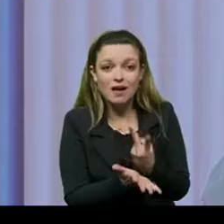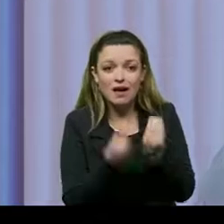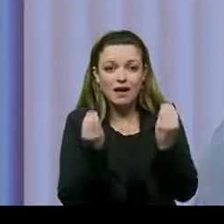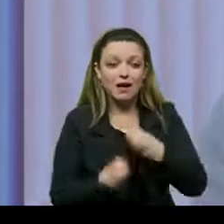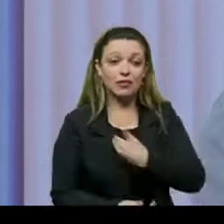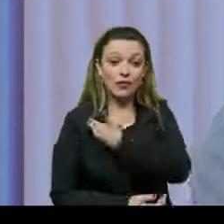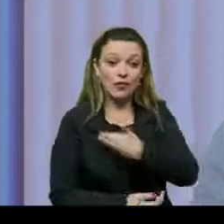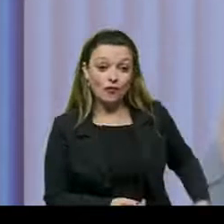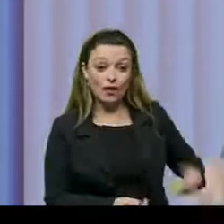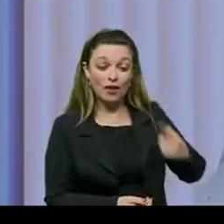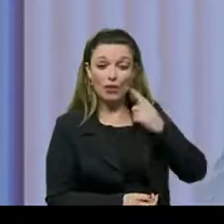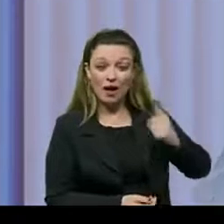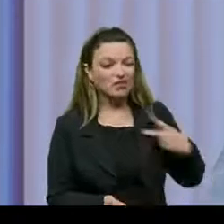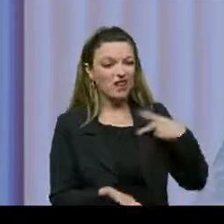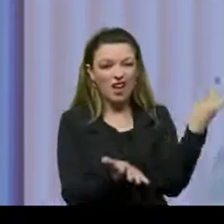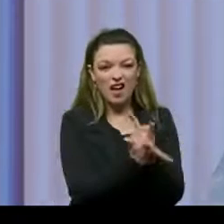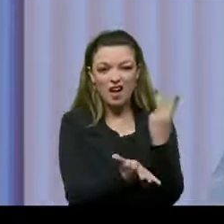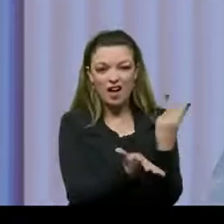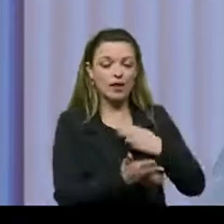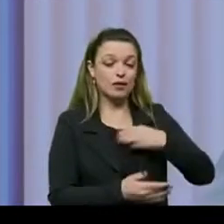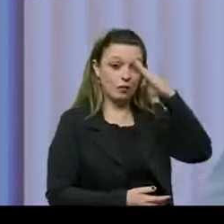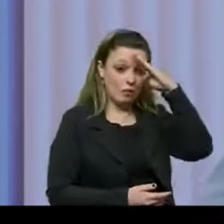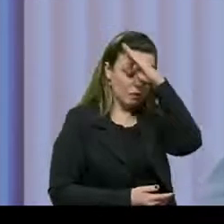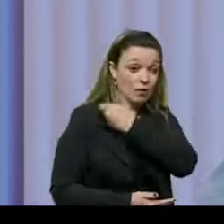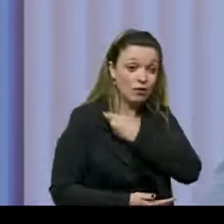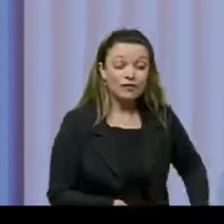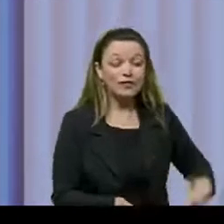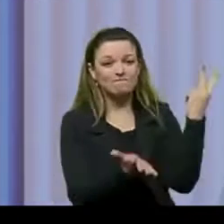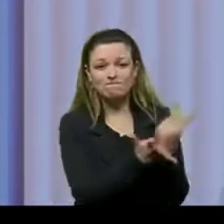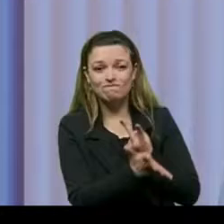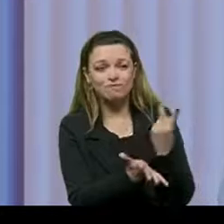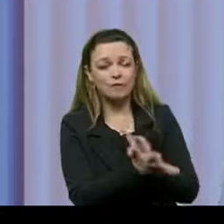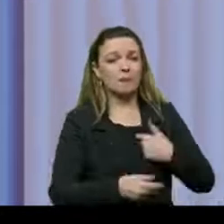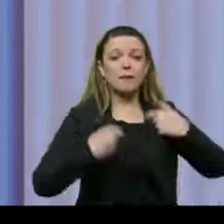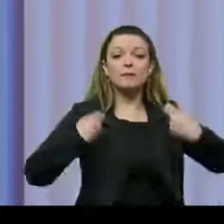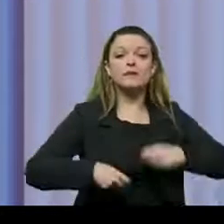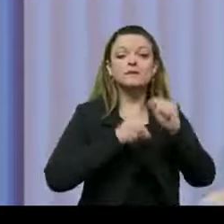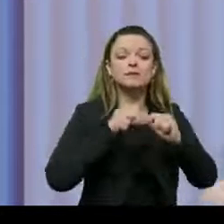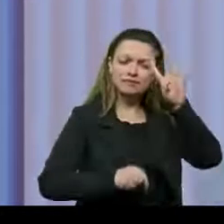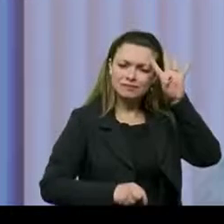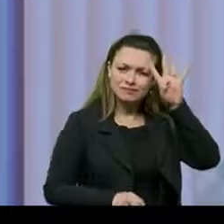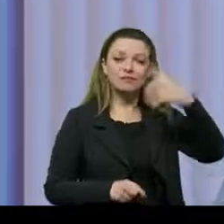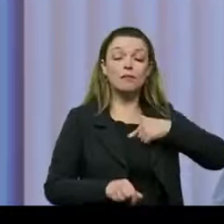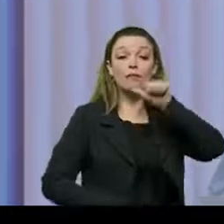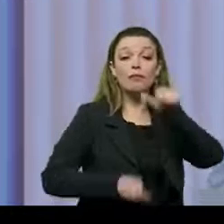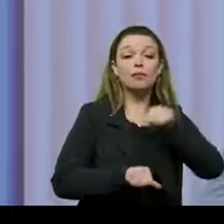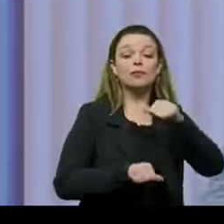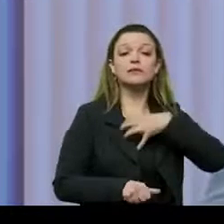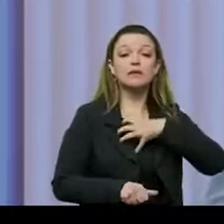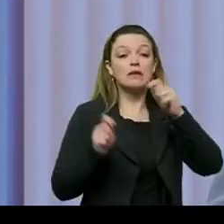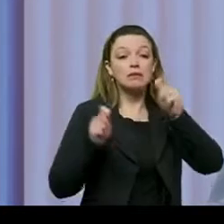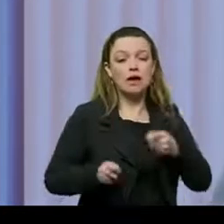O governo do Bolsonaro deu errado. Nós temos que definitivamente mudar esta questão e atender a